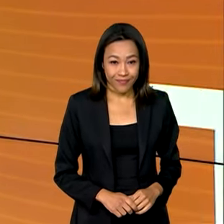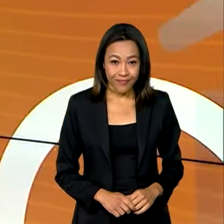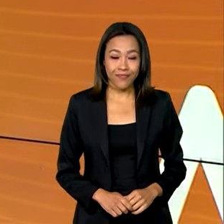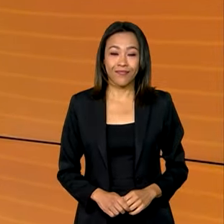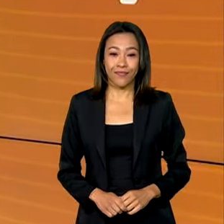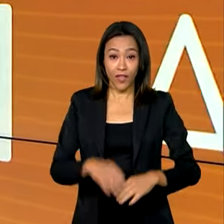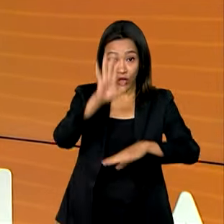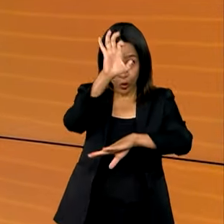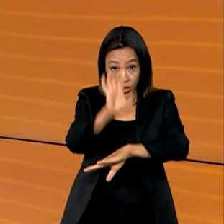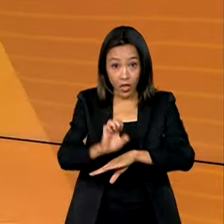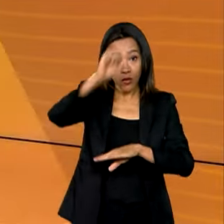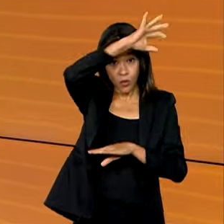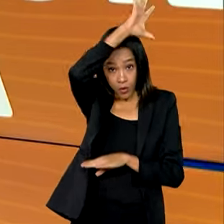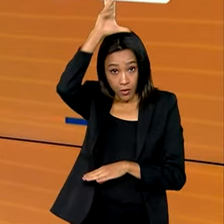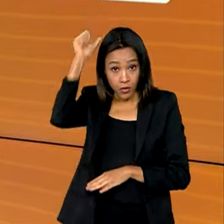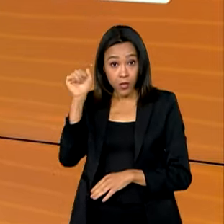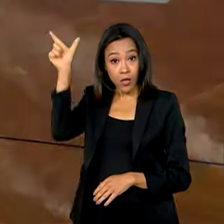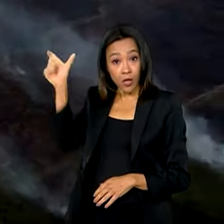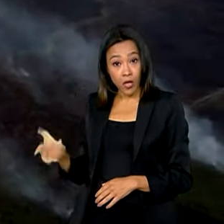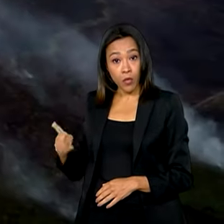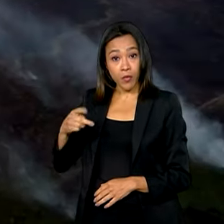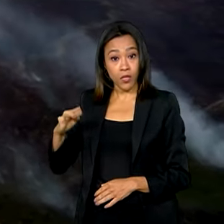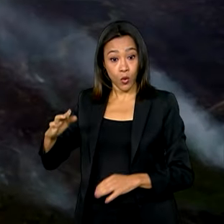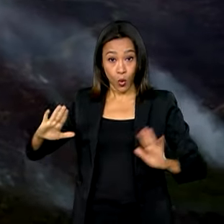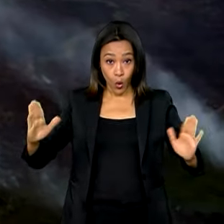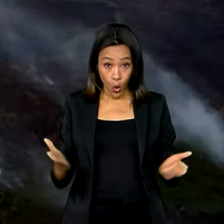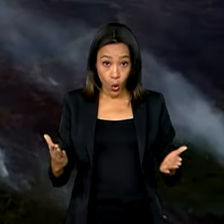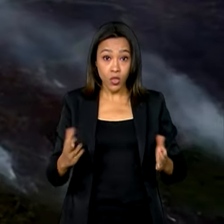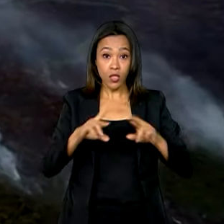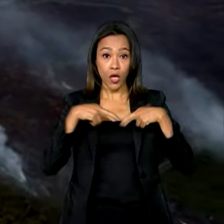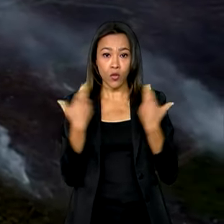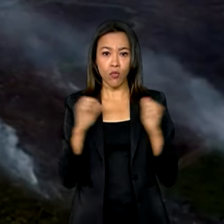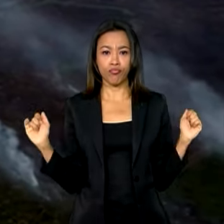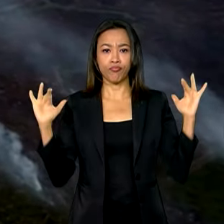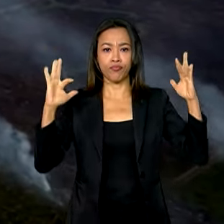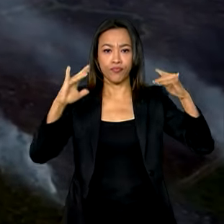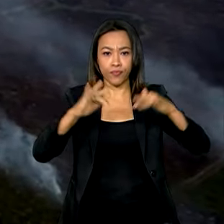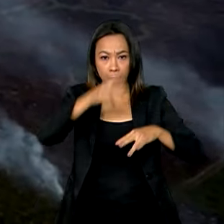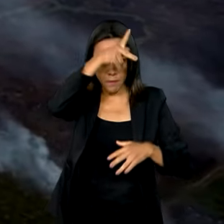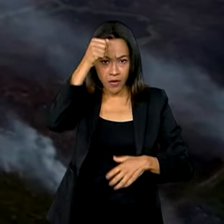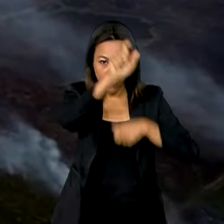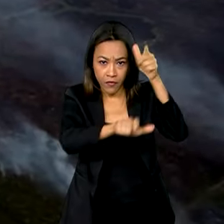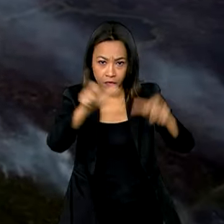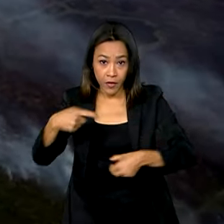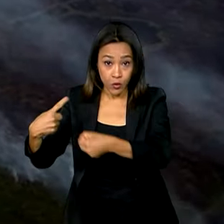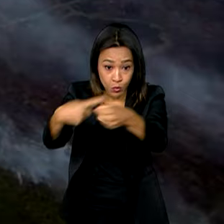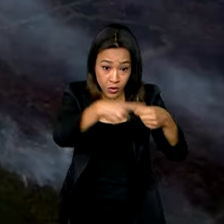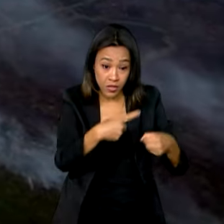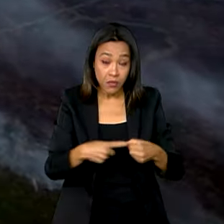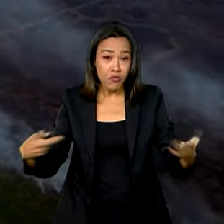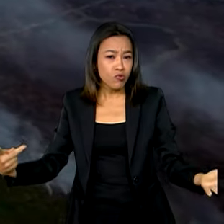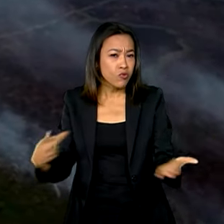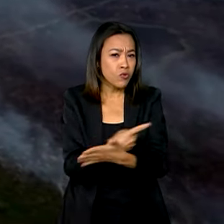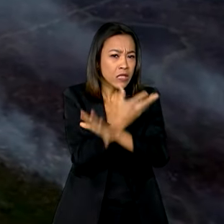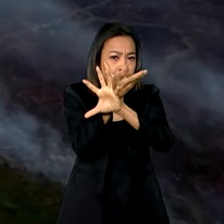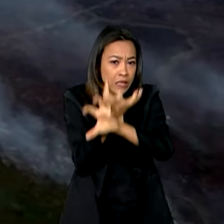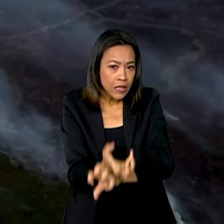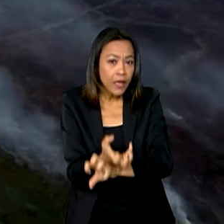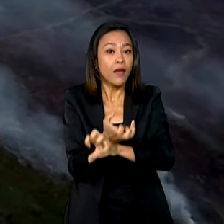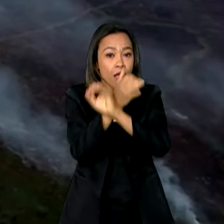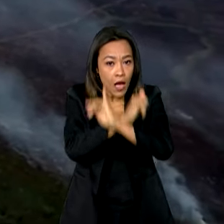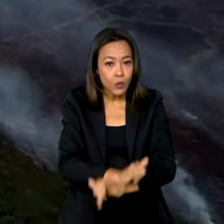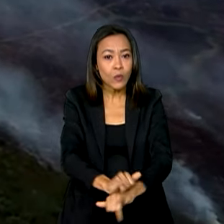No Amazonas, presidente Lula se reúne hoje com prefeitos de municípios afetados pela seca e anuncia